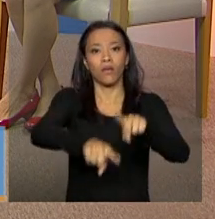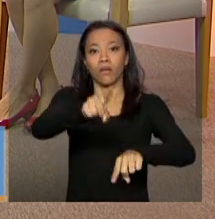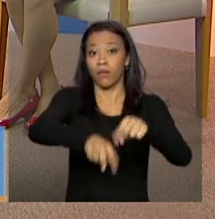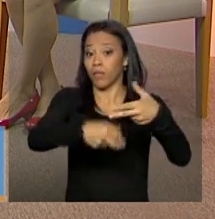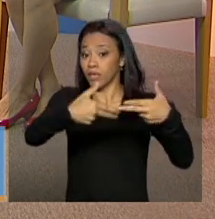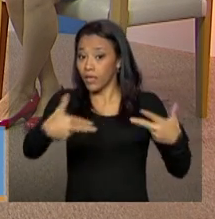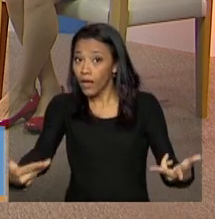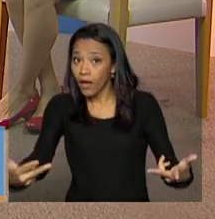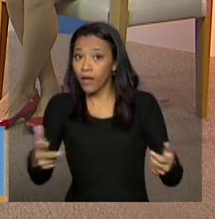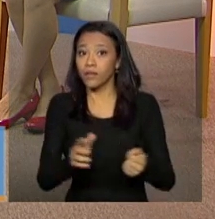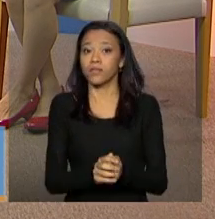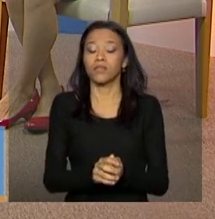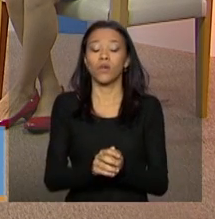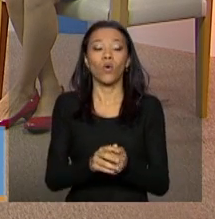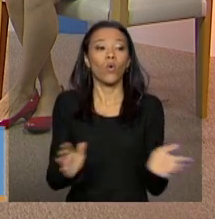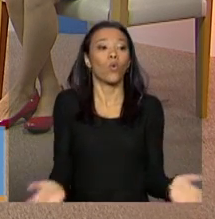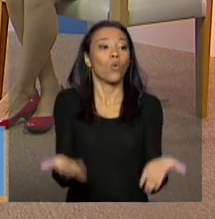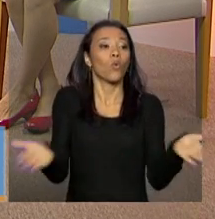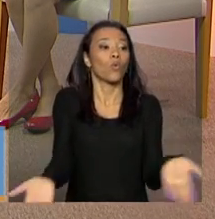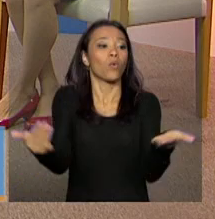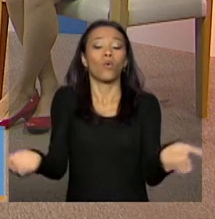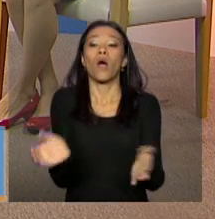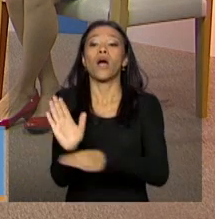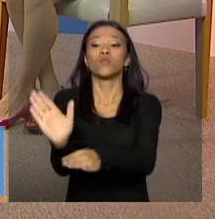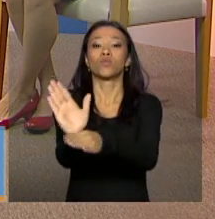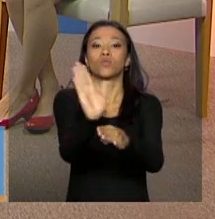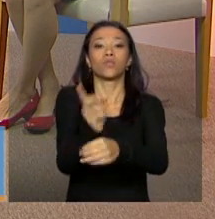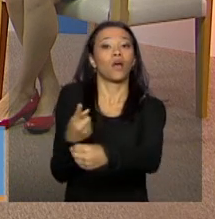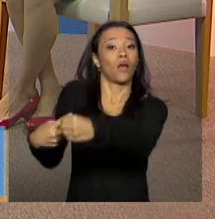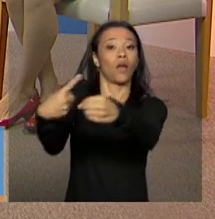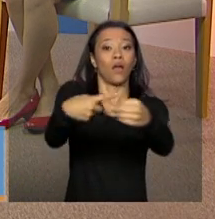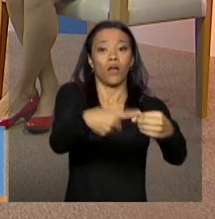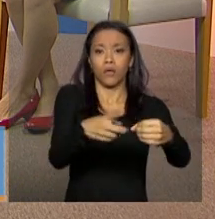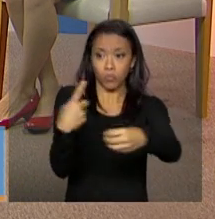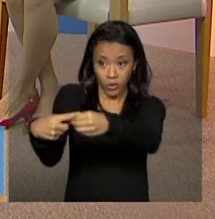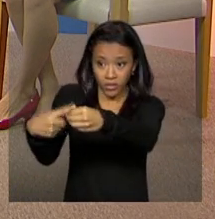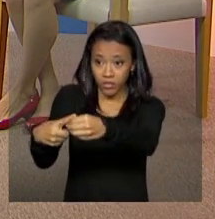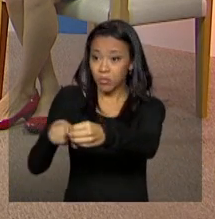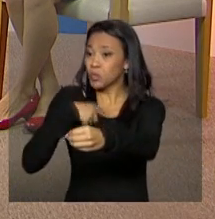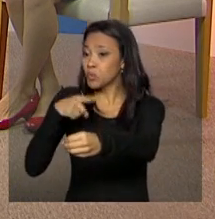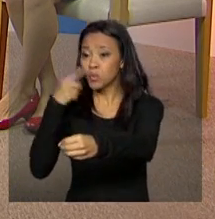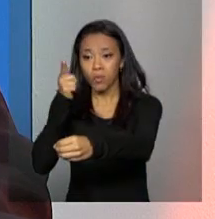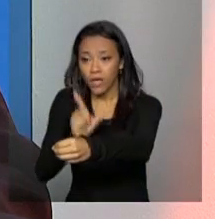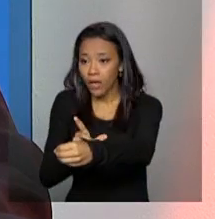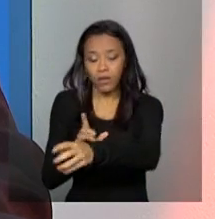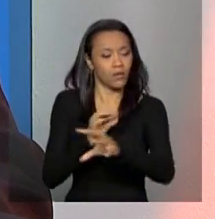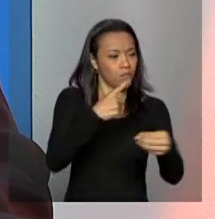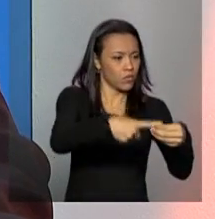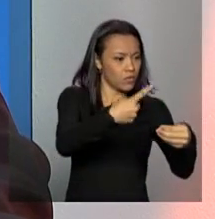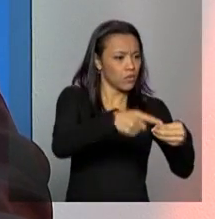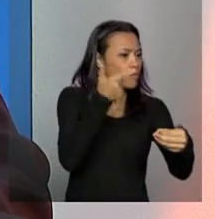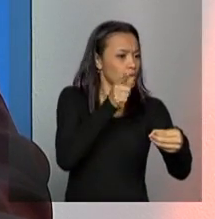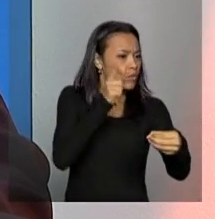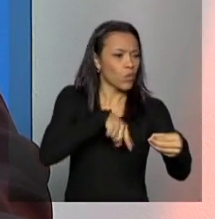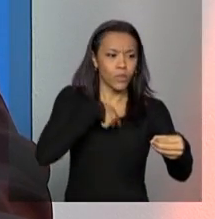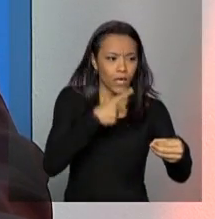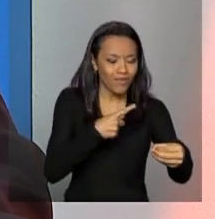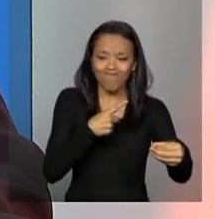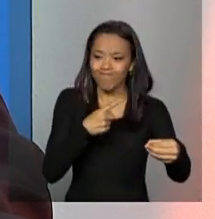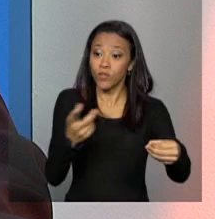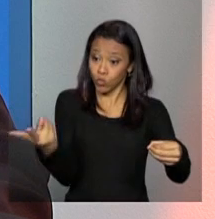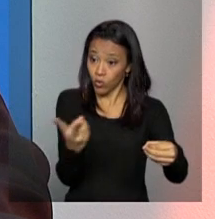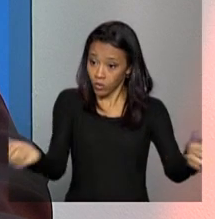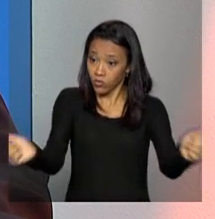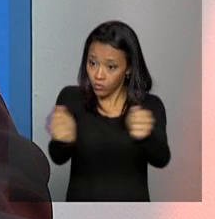menos induzir os municípios a fazerem em formato de consórcio, em grupos, enfim, organizar, coordenar esse processo e